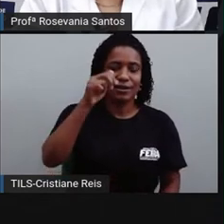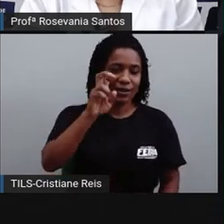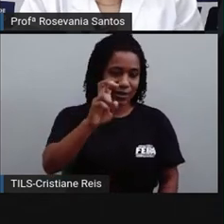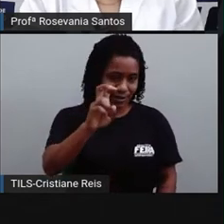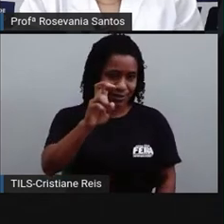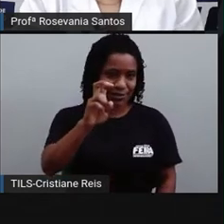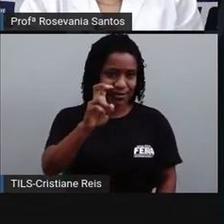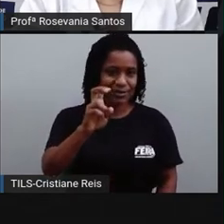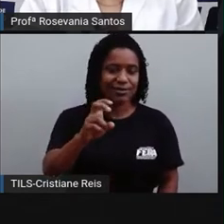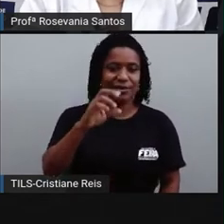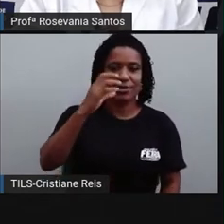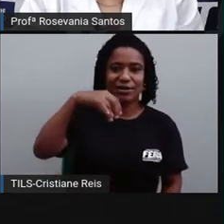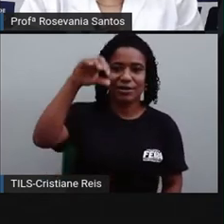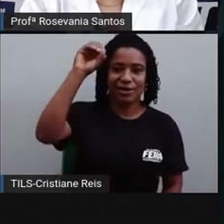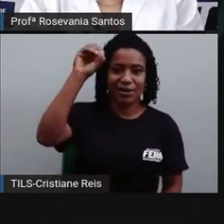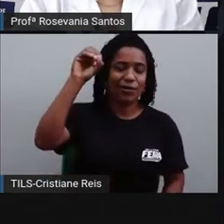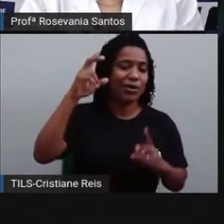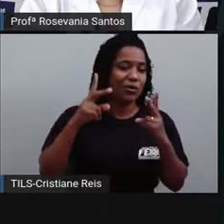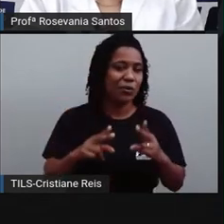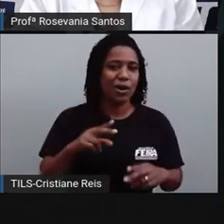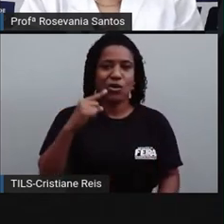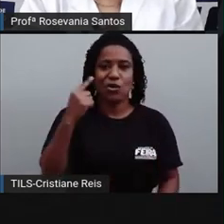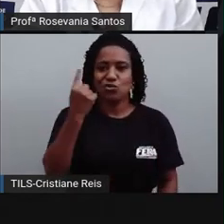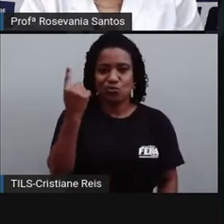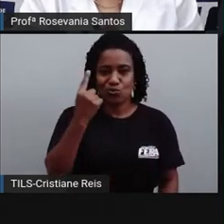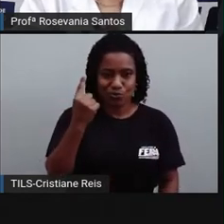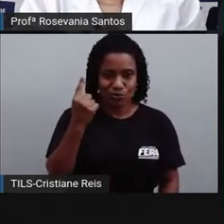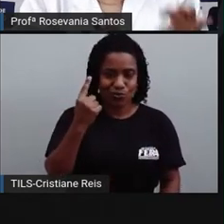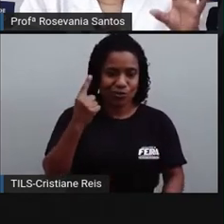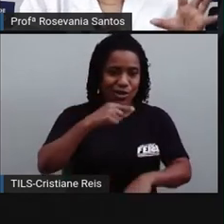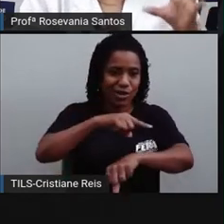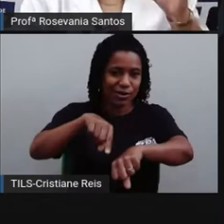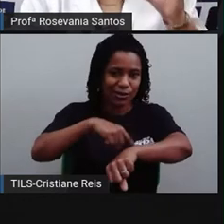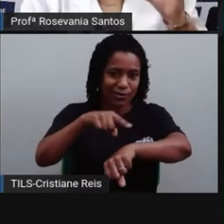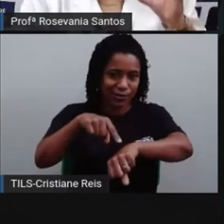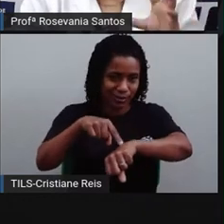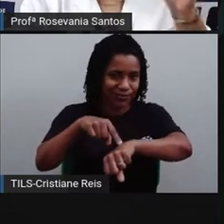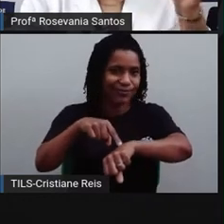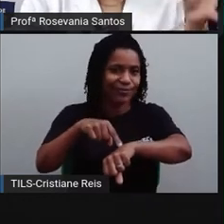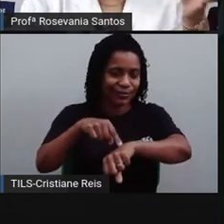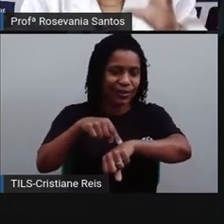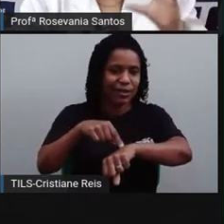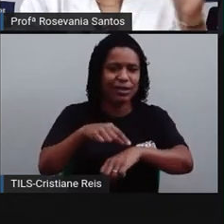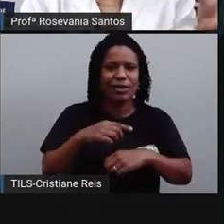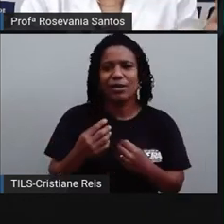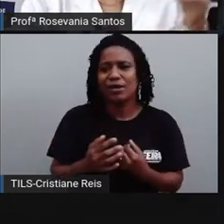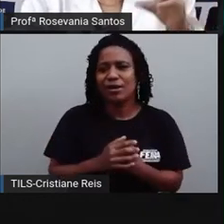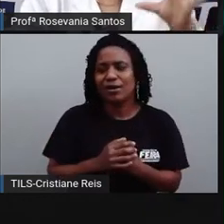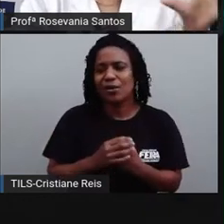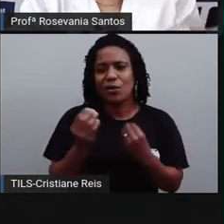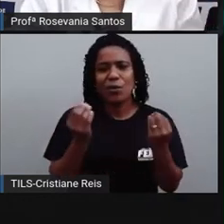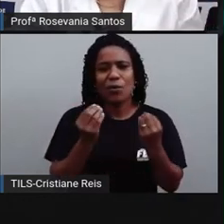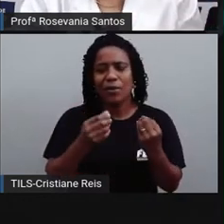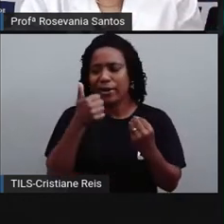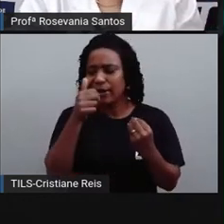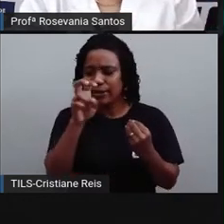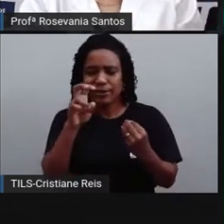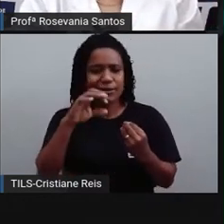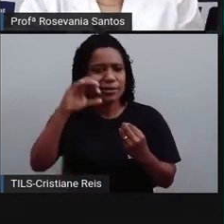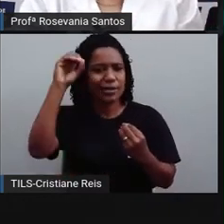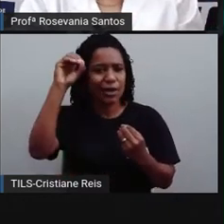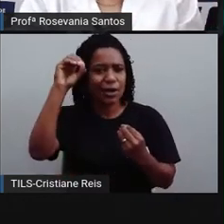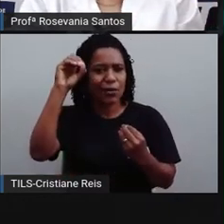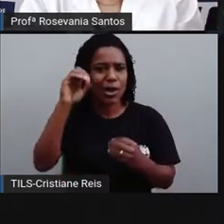hora, então também é igual a um fuso. Vamos entender como é que eu dou esses nomes para essas coisas.